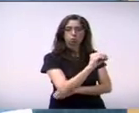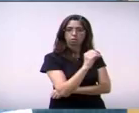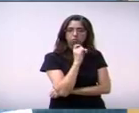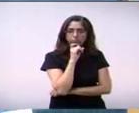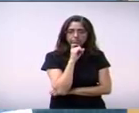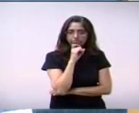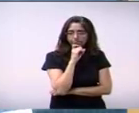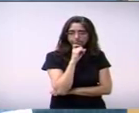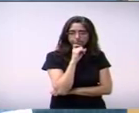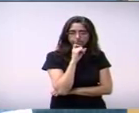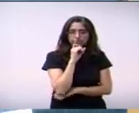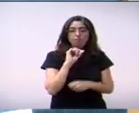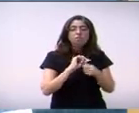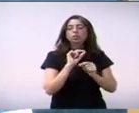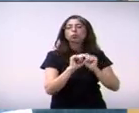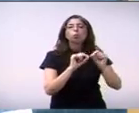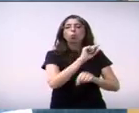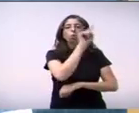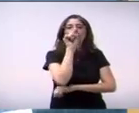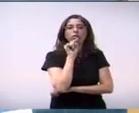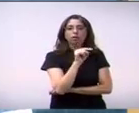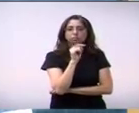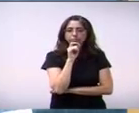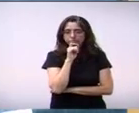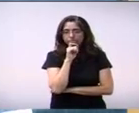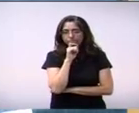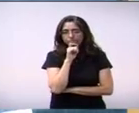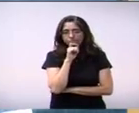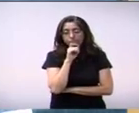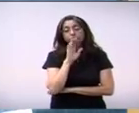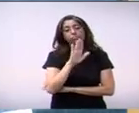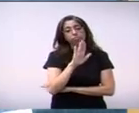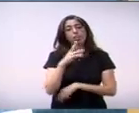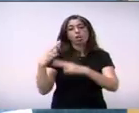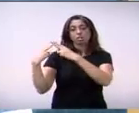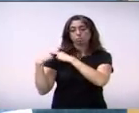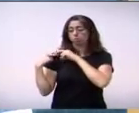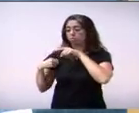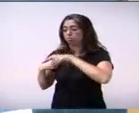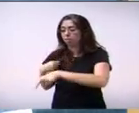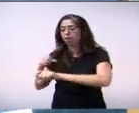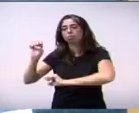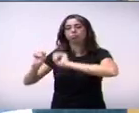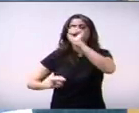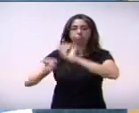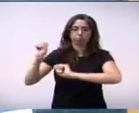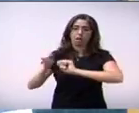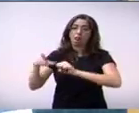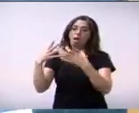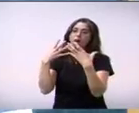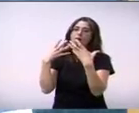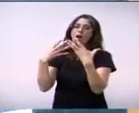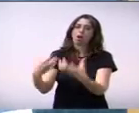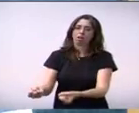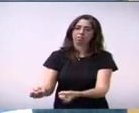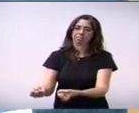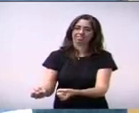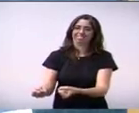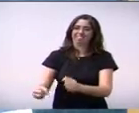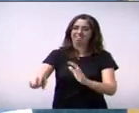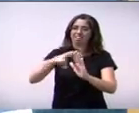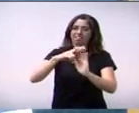dito pelo vereador, é responsabilidade da Galvani, ela que tem que atender a todas as normas,